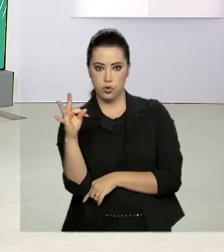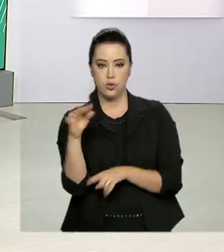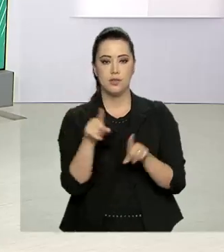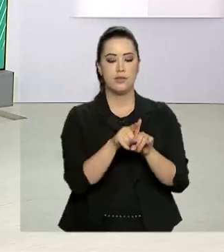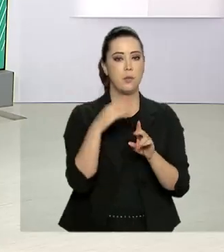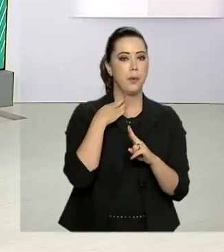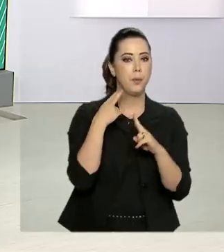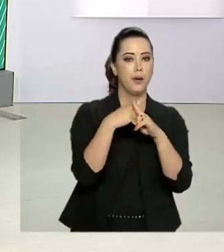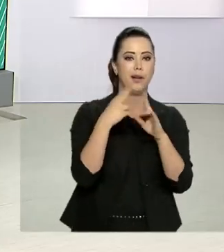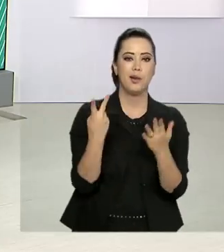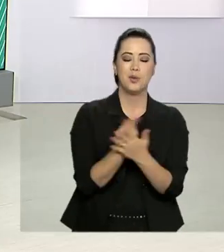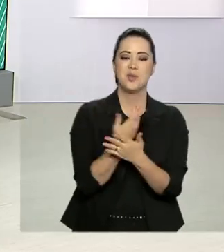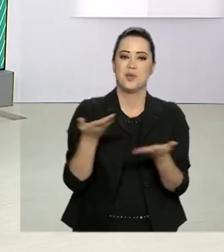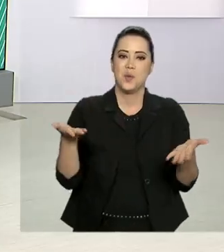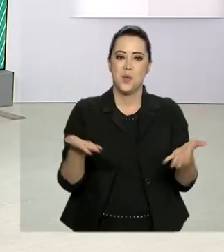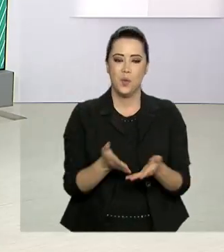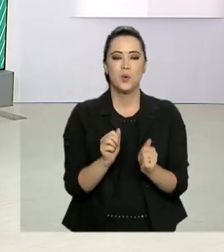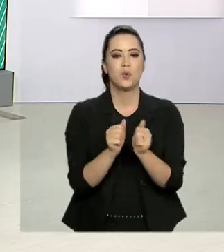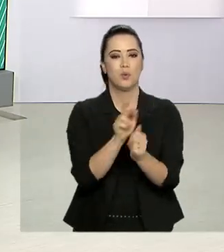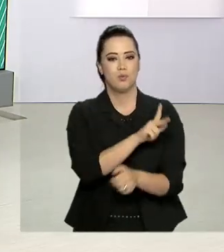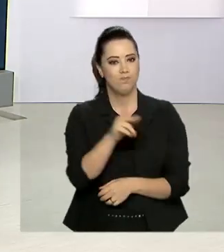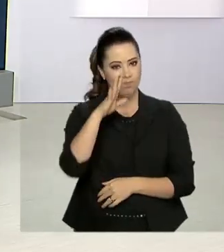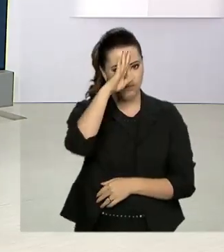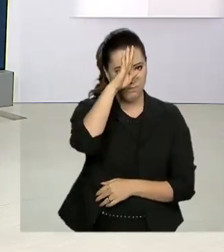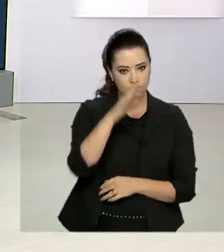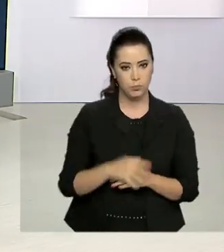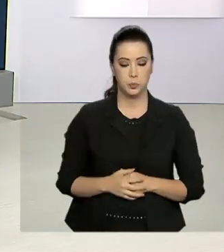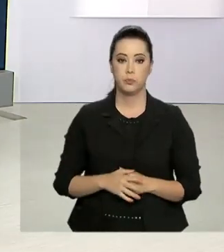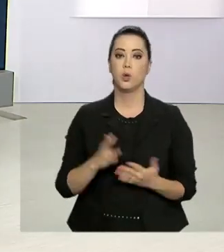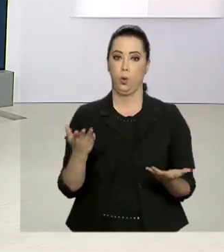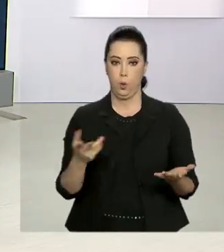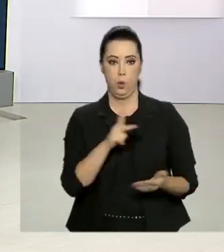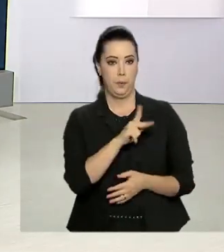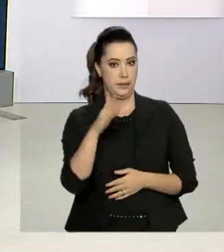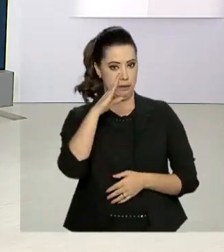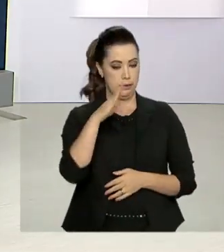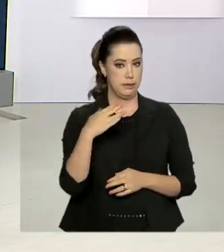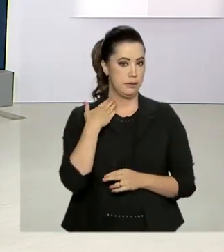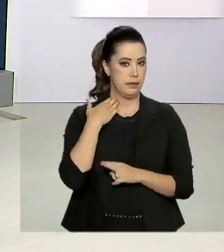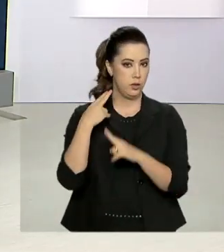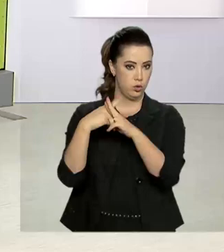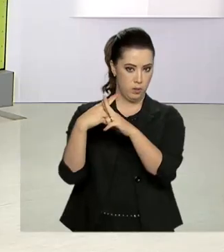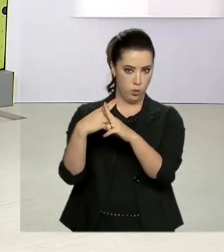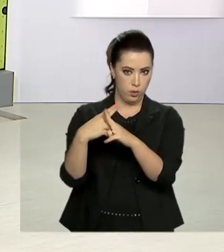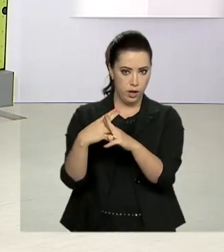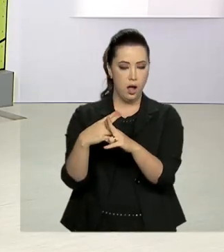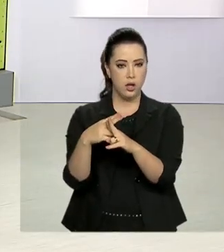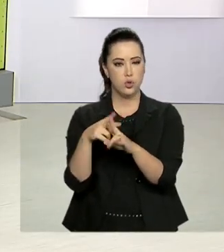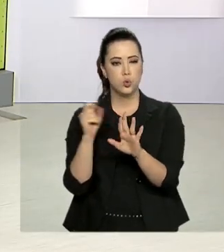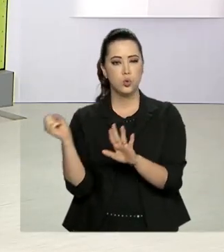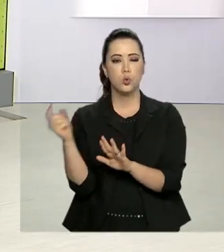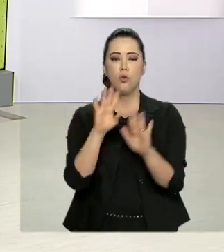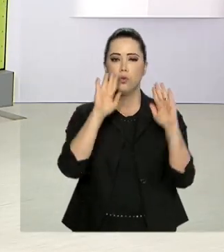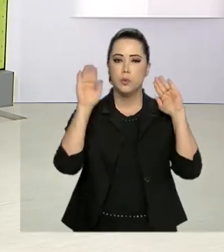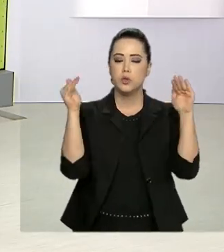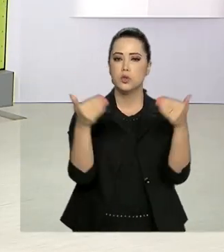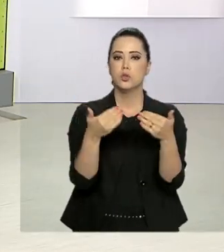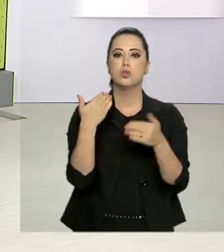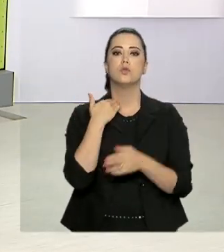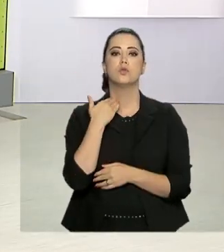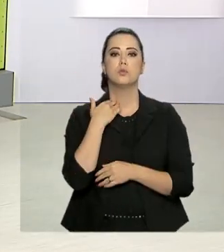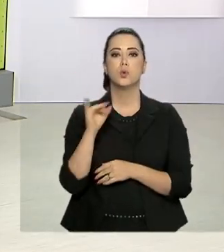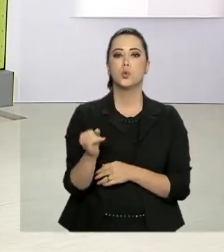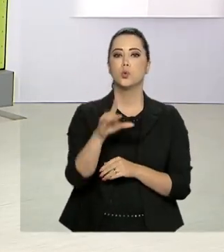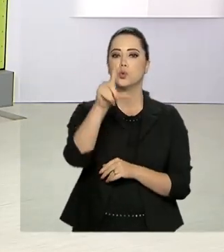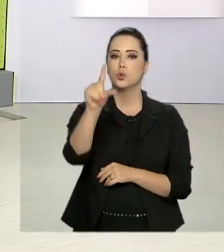hoje com a presença do presidente Jair Bolsonaro. O presidente da Caixa destacou o novo foco do banco centrado em